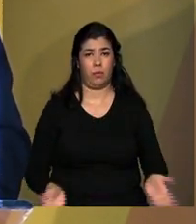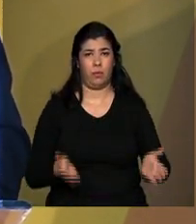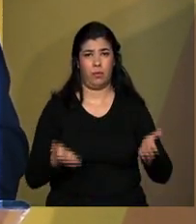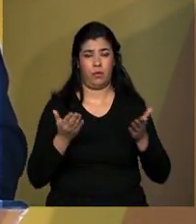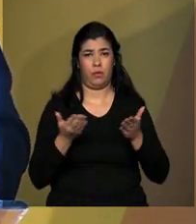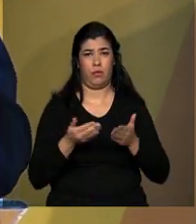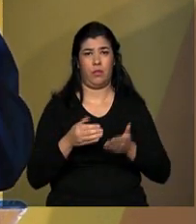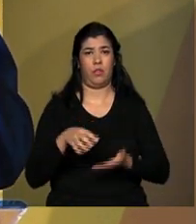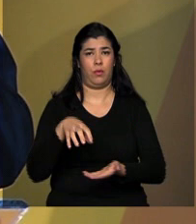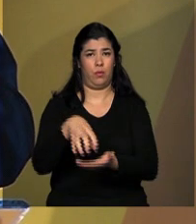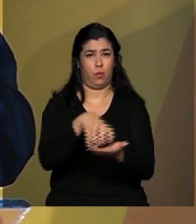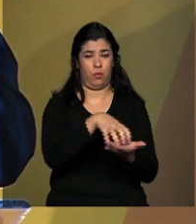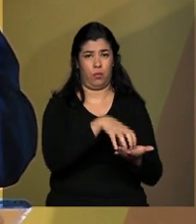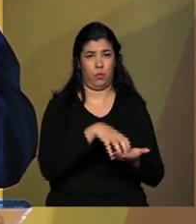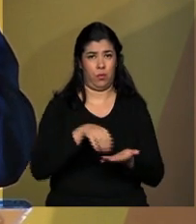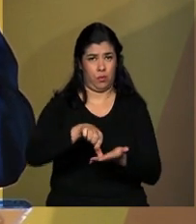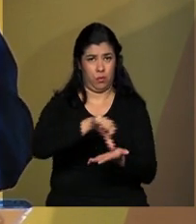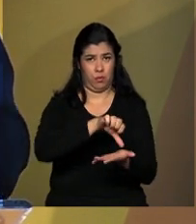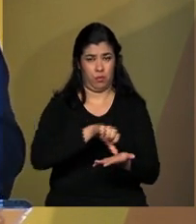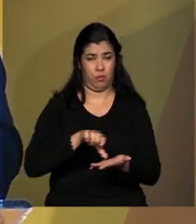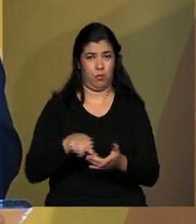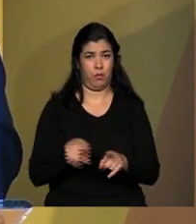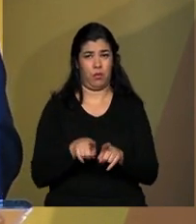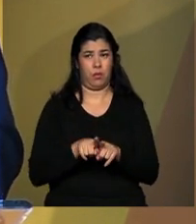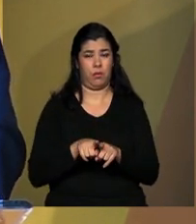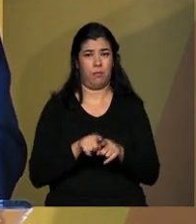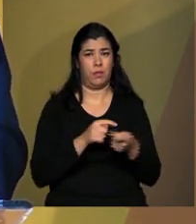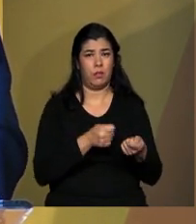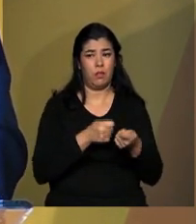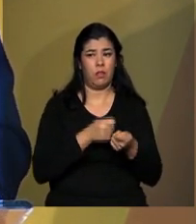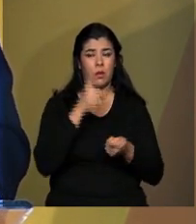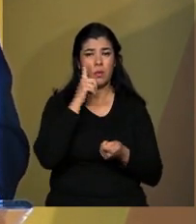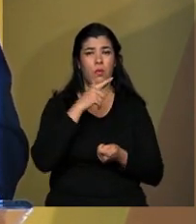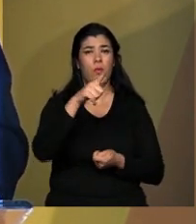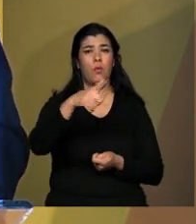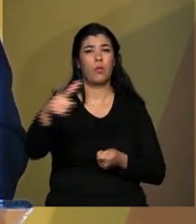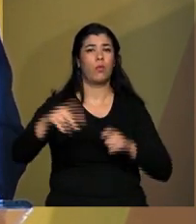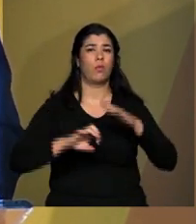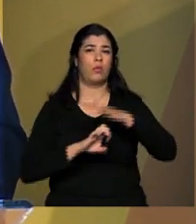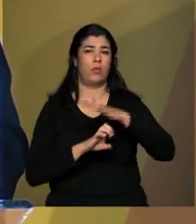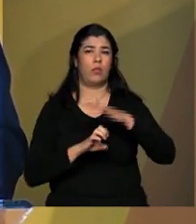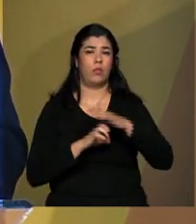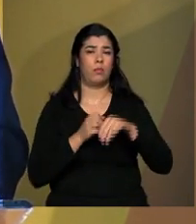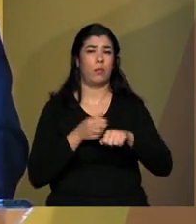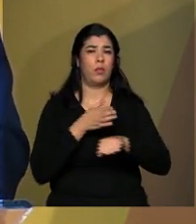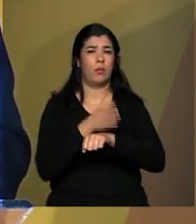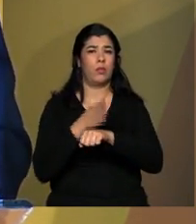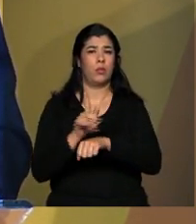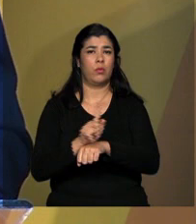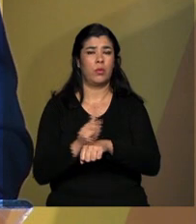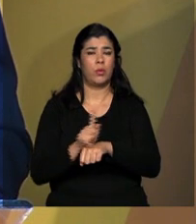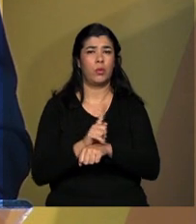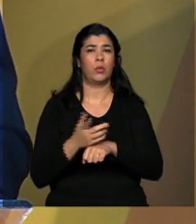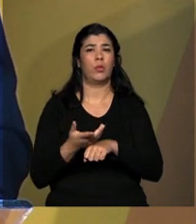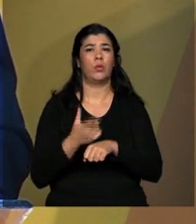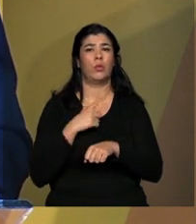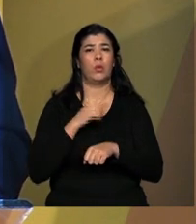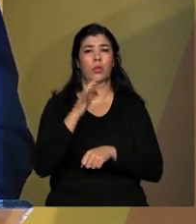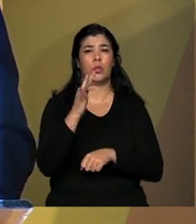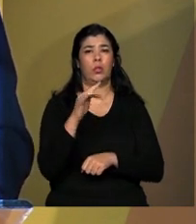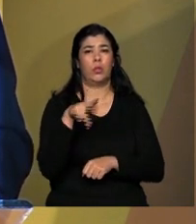private equity e também tentamos atrair recursos de grandes investidores para os gestores de fundos brasileiros. Desde 2010,